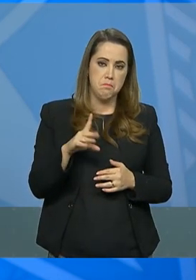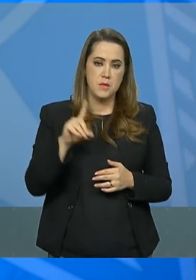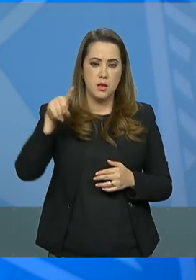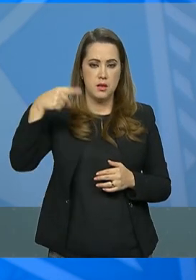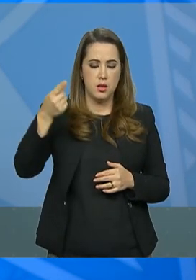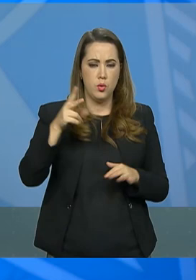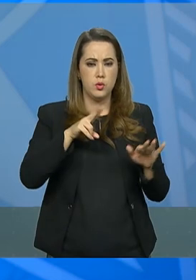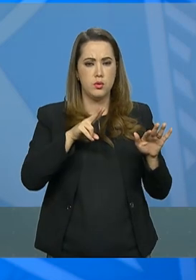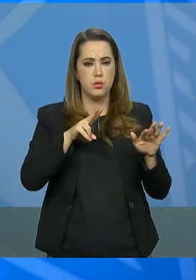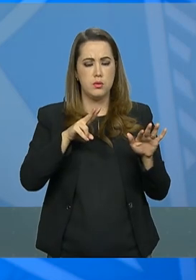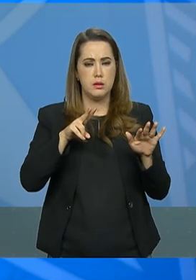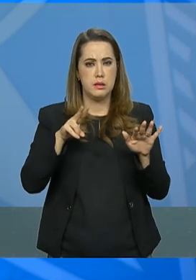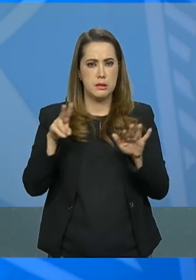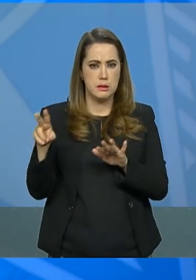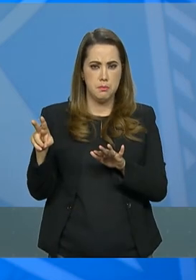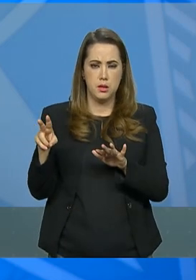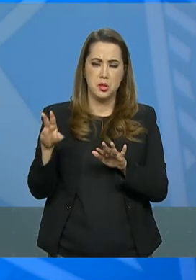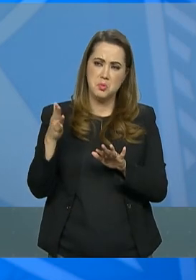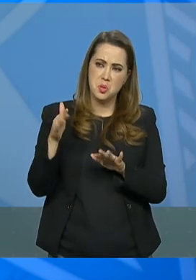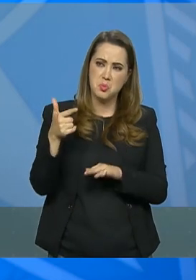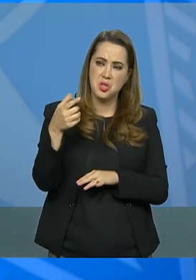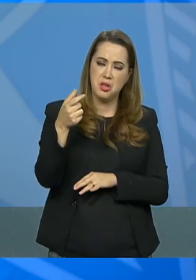semana de 10 de junho.